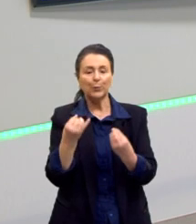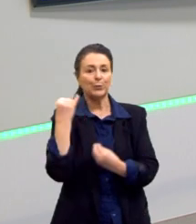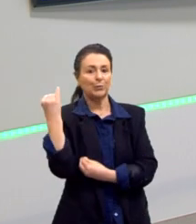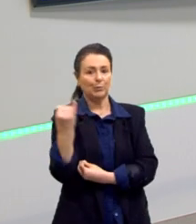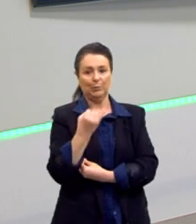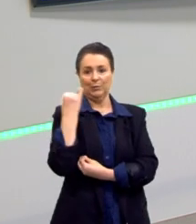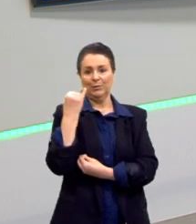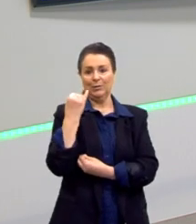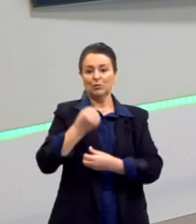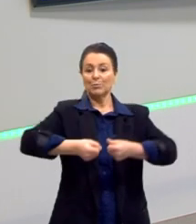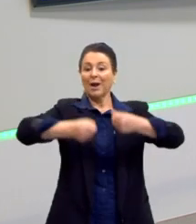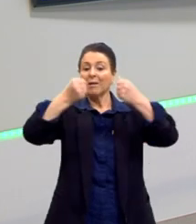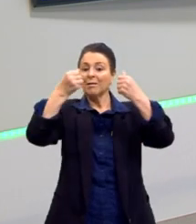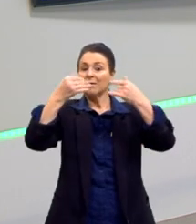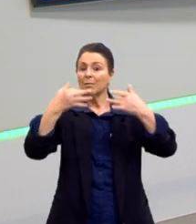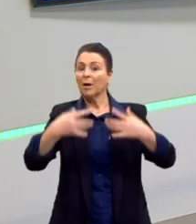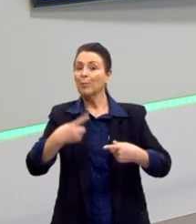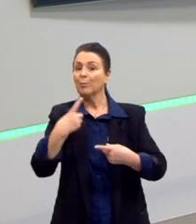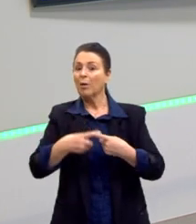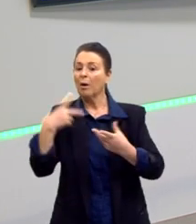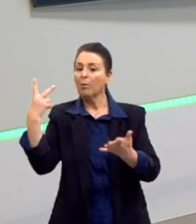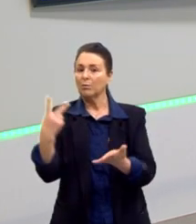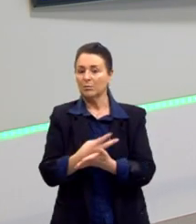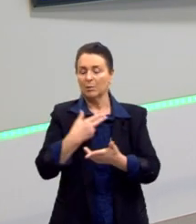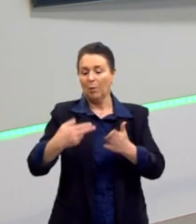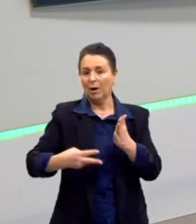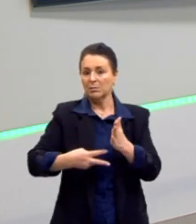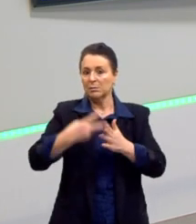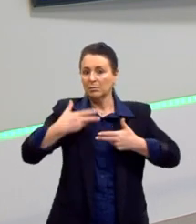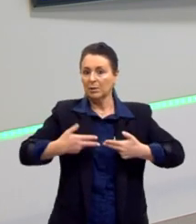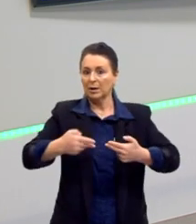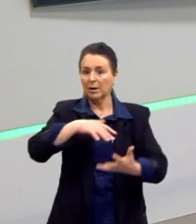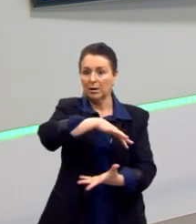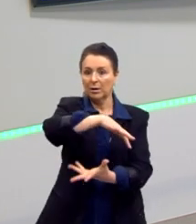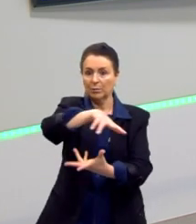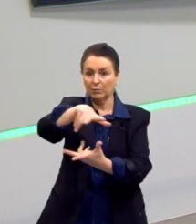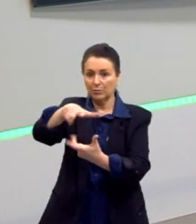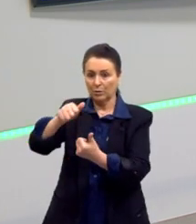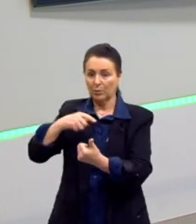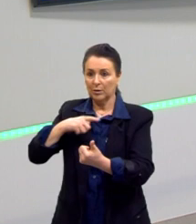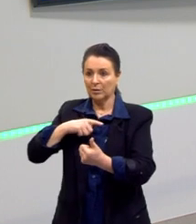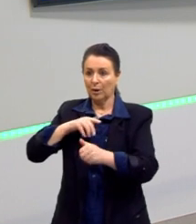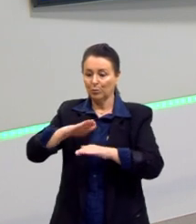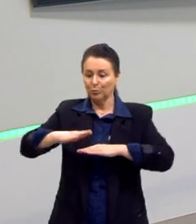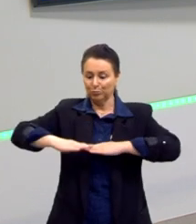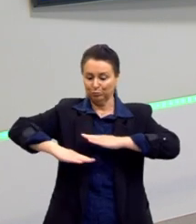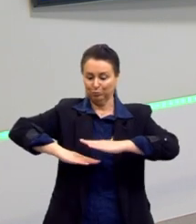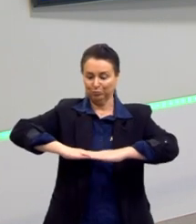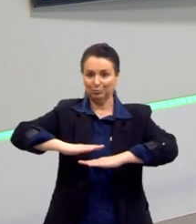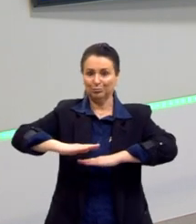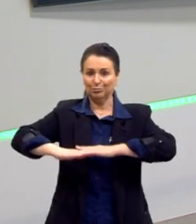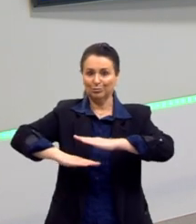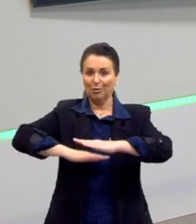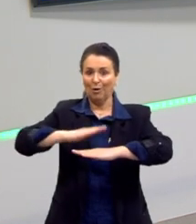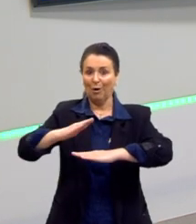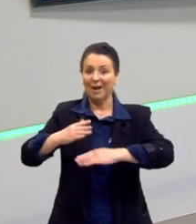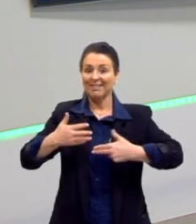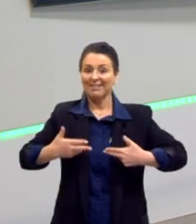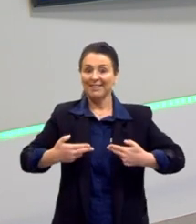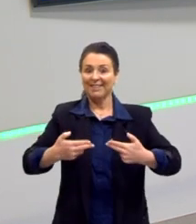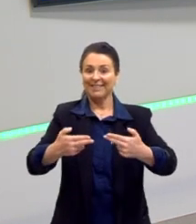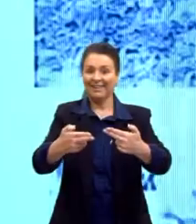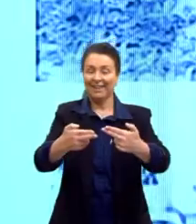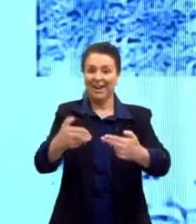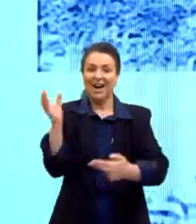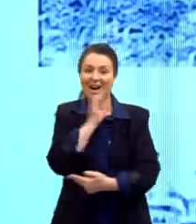definir a Segunda Guerra Mundial. E aqui a gente tem imagens dos tanques avançando na Blitzkrieg e as